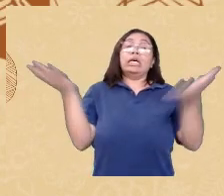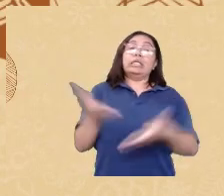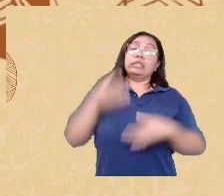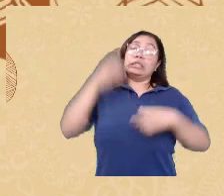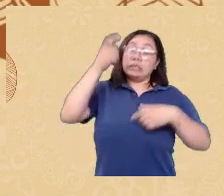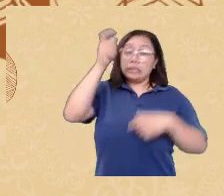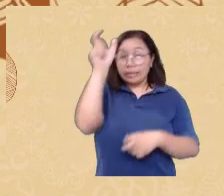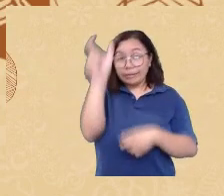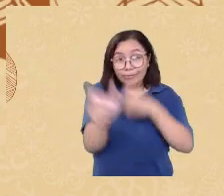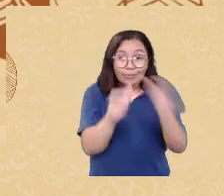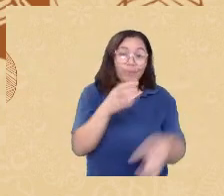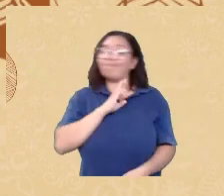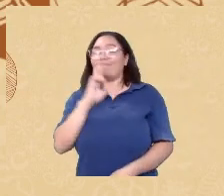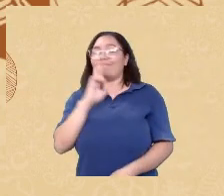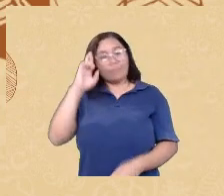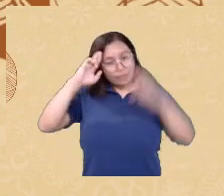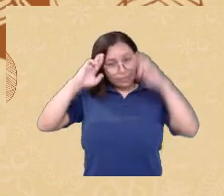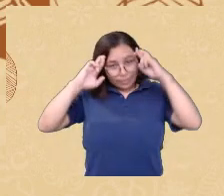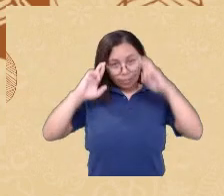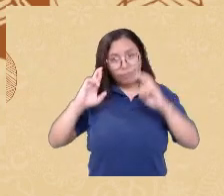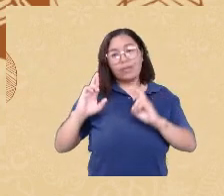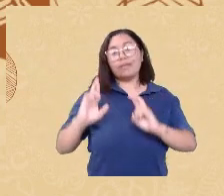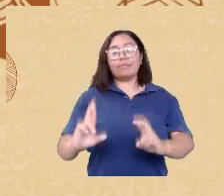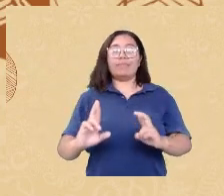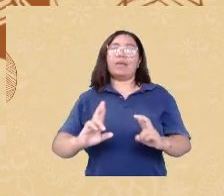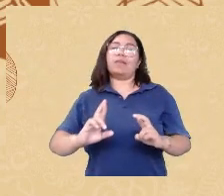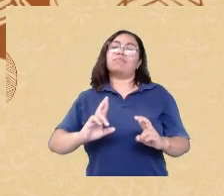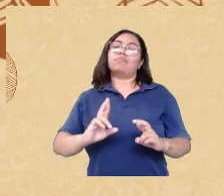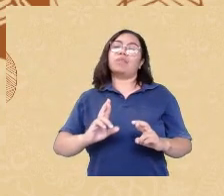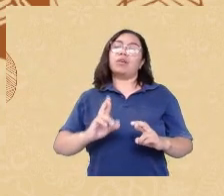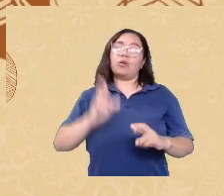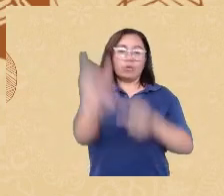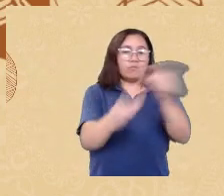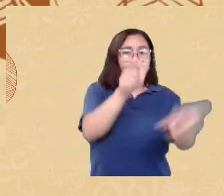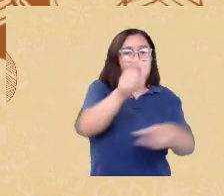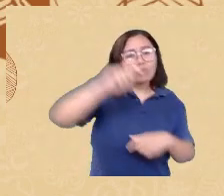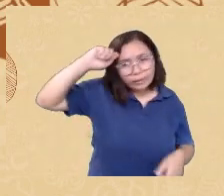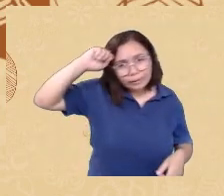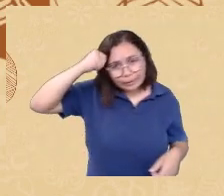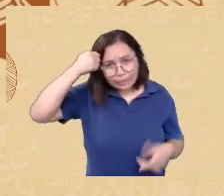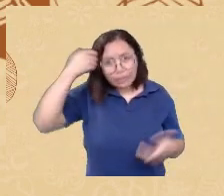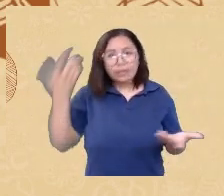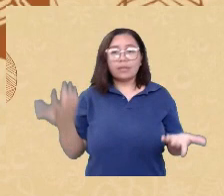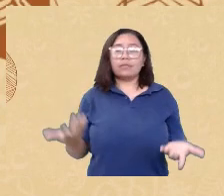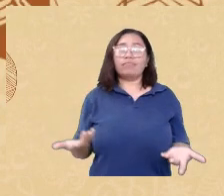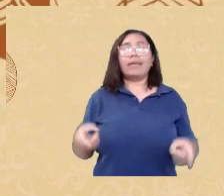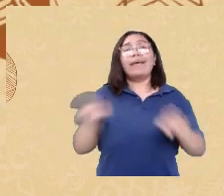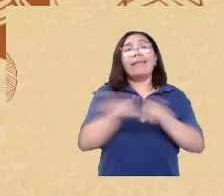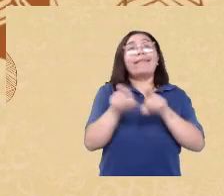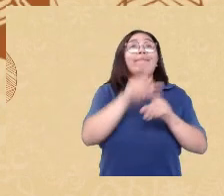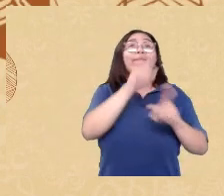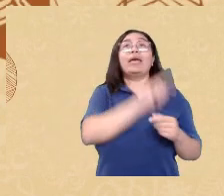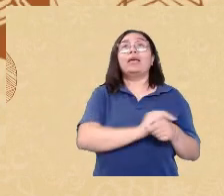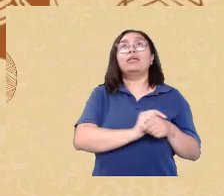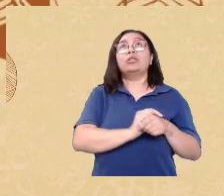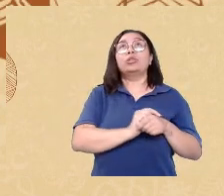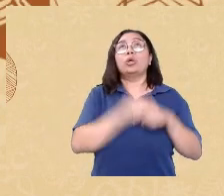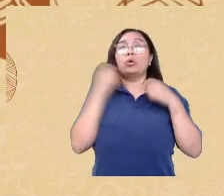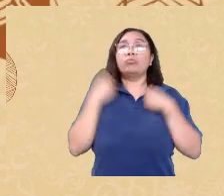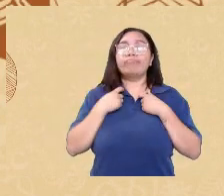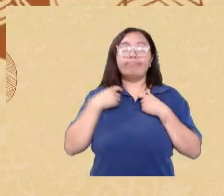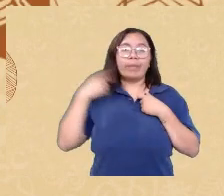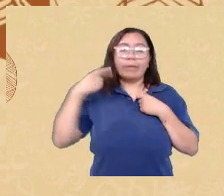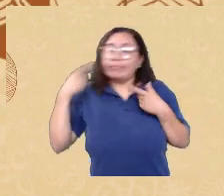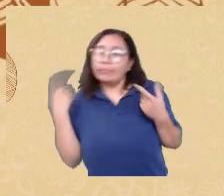respeito muito claro com relação a isso inclusive dentro dos dentro do grupo dos políticos que tem uma postura completamente inadequada